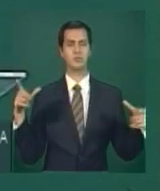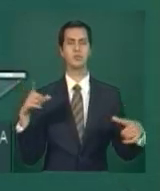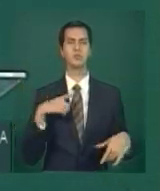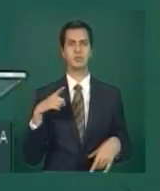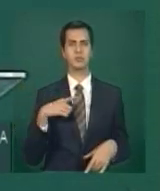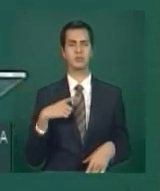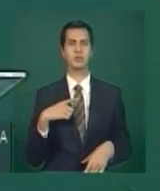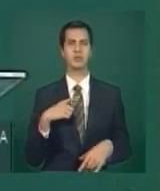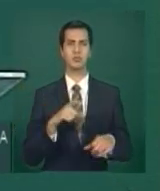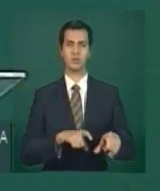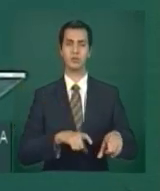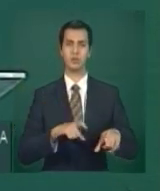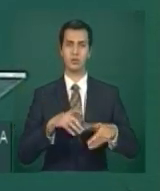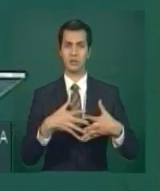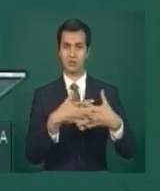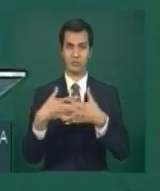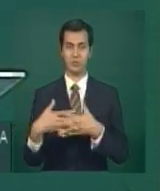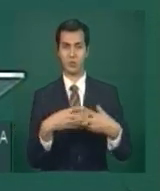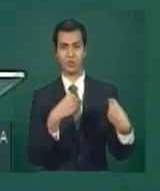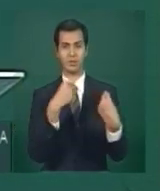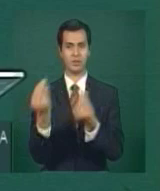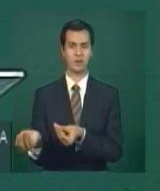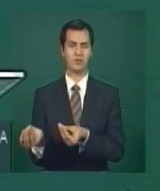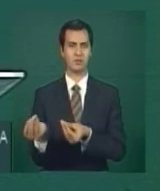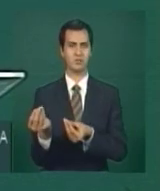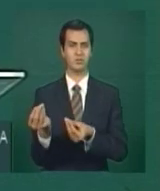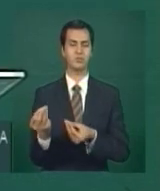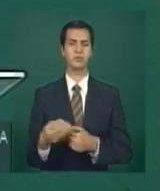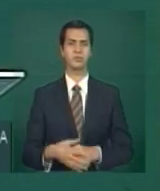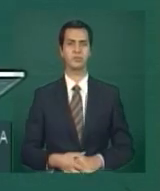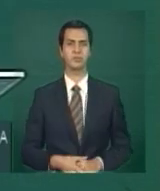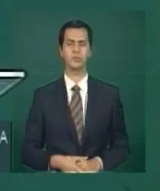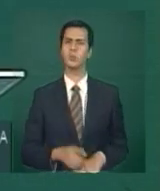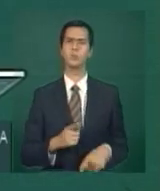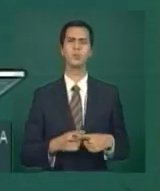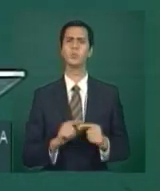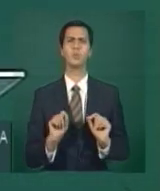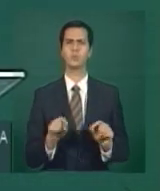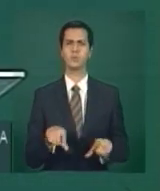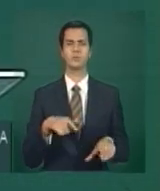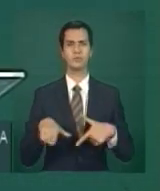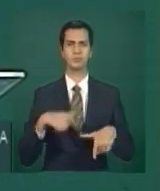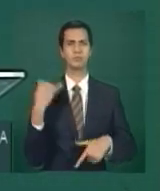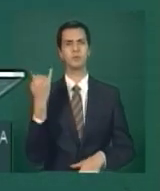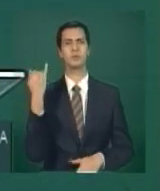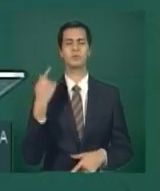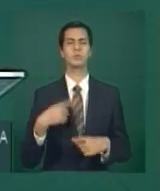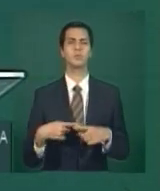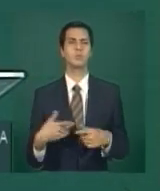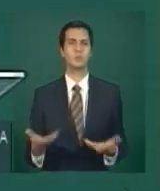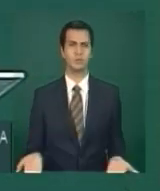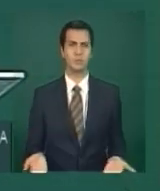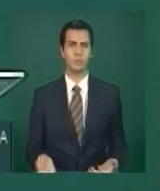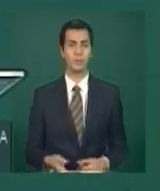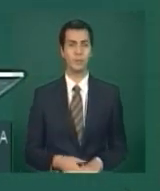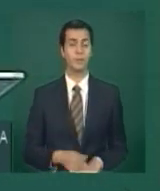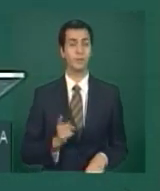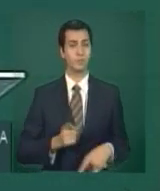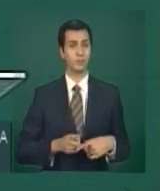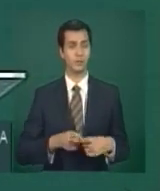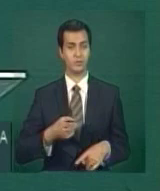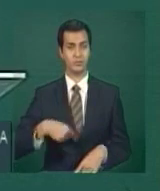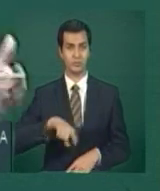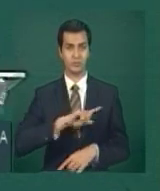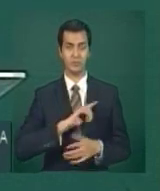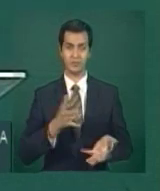escavadeira. Por que que esse programa é importante para o Brasil? Porque com ele nós queremos dar mais